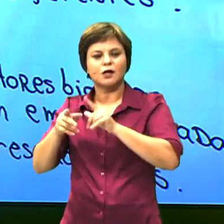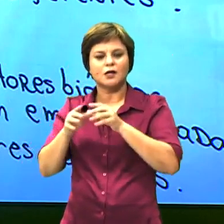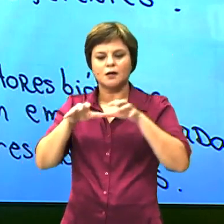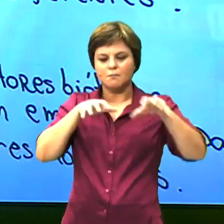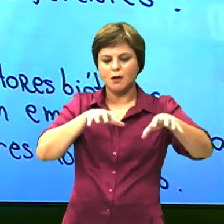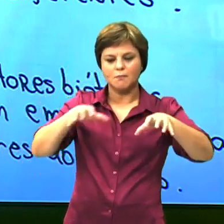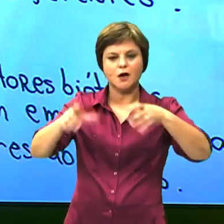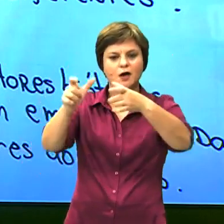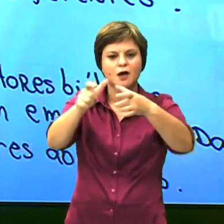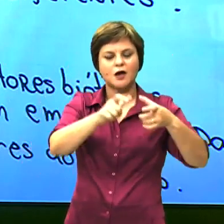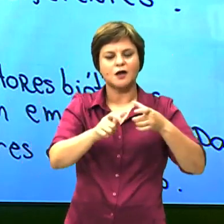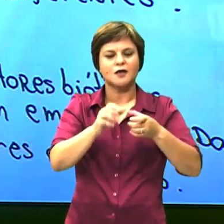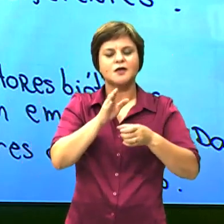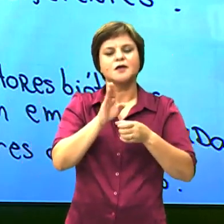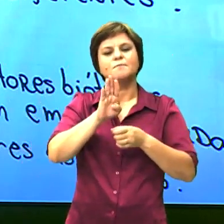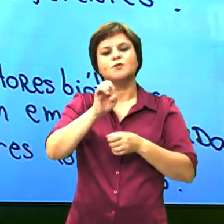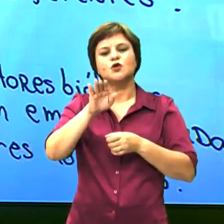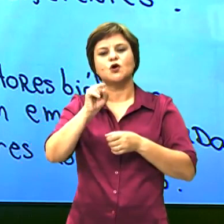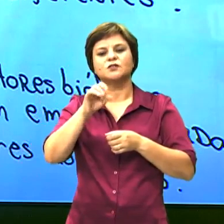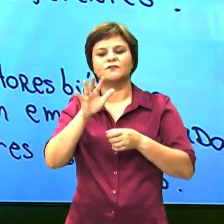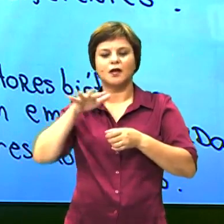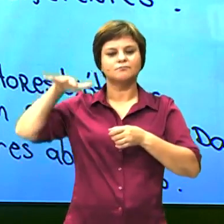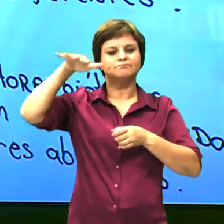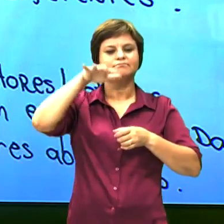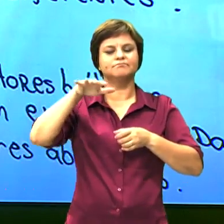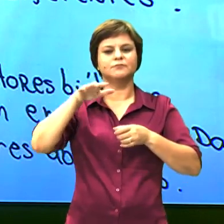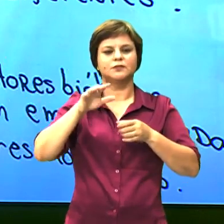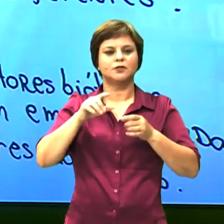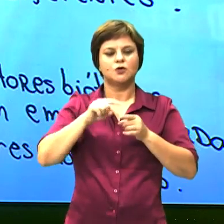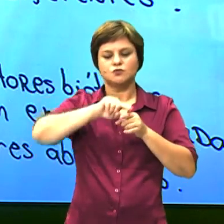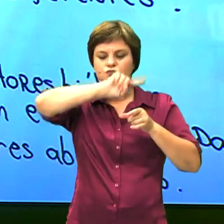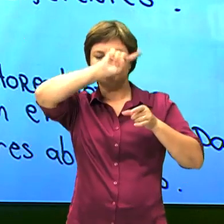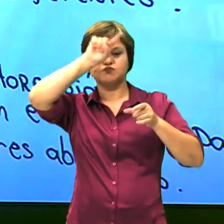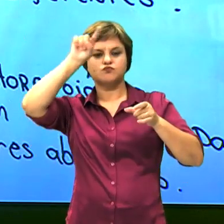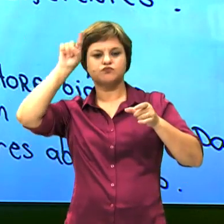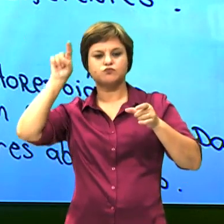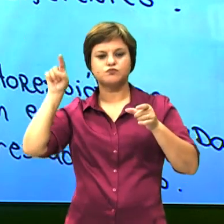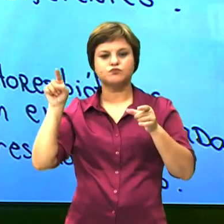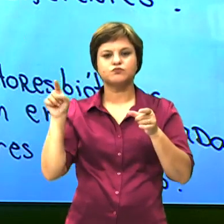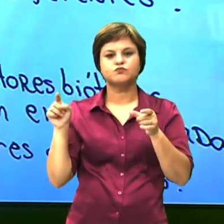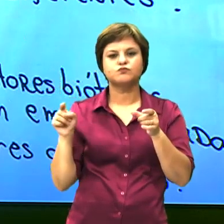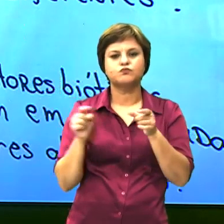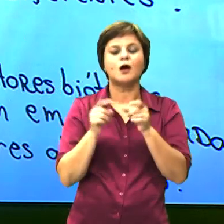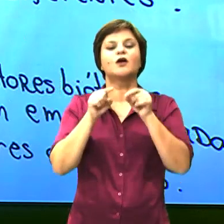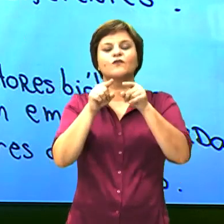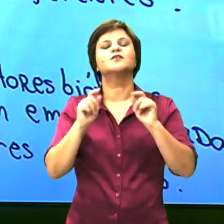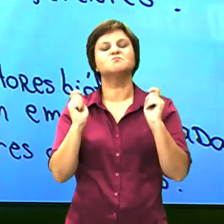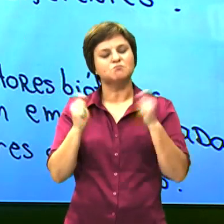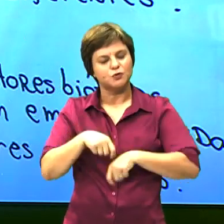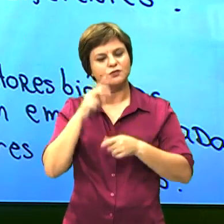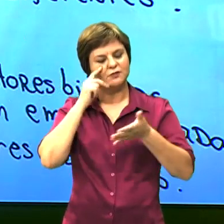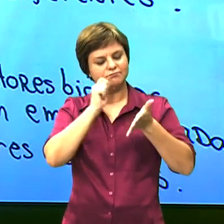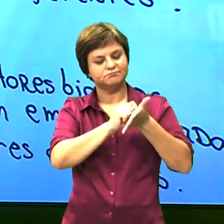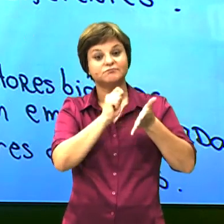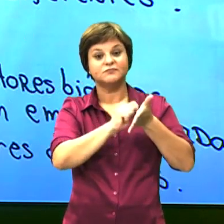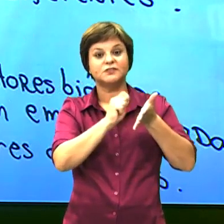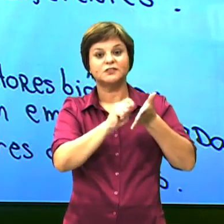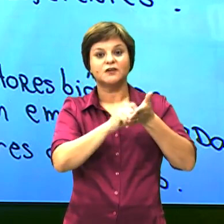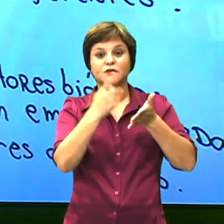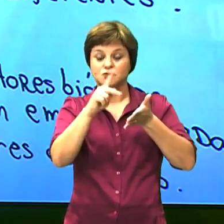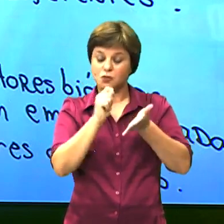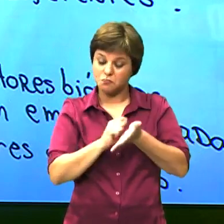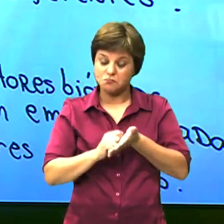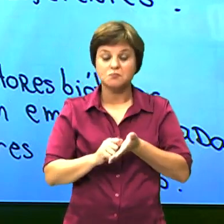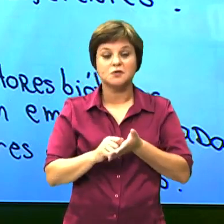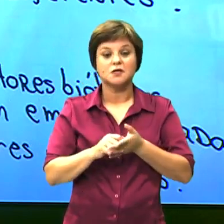bioma e biosfera. Girando nesse sentido, seria o que você poderia escrever aí no seu